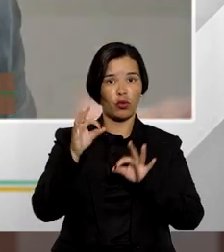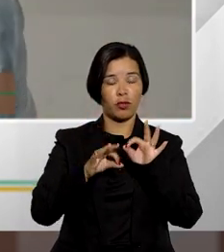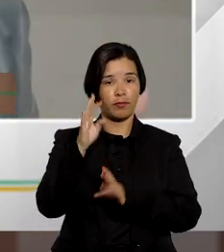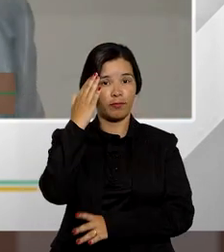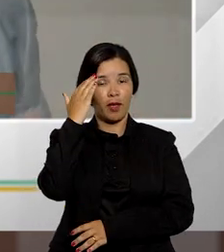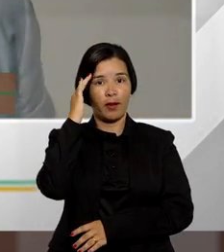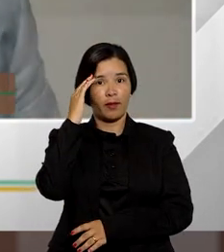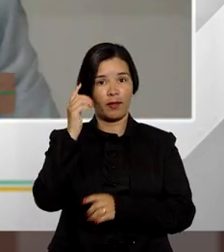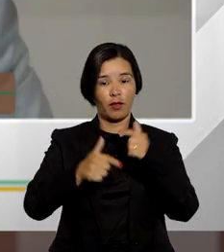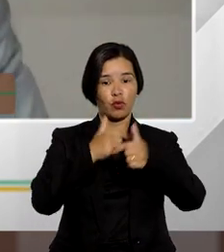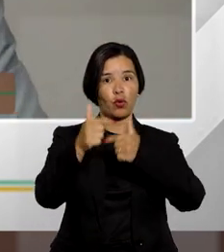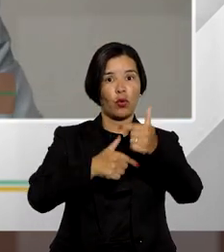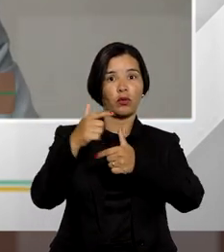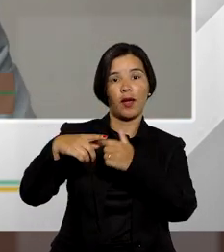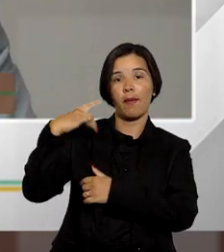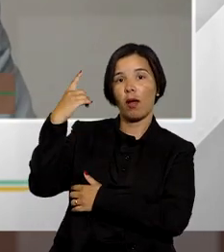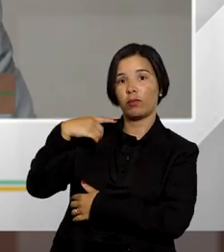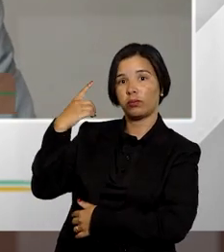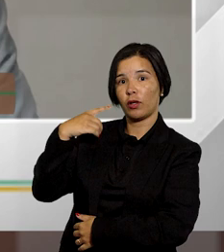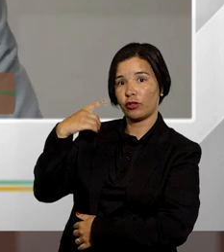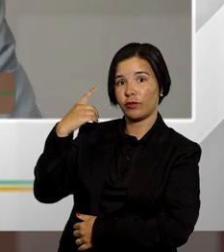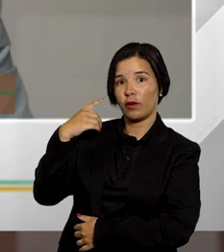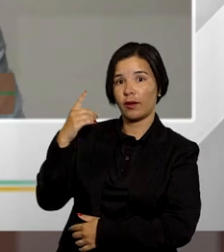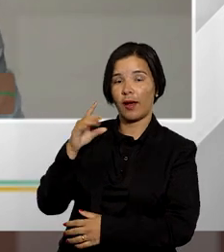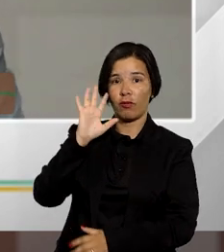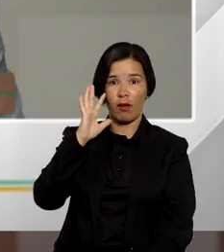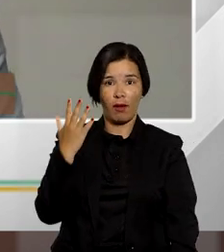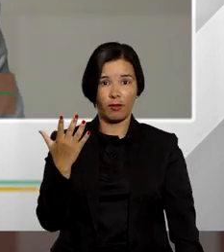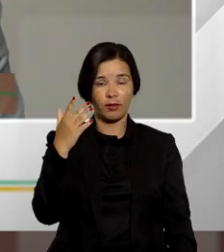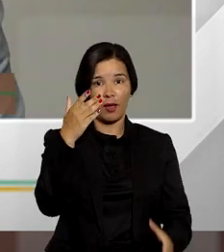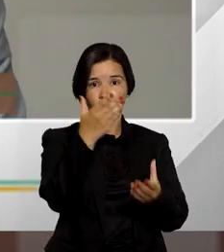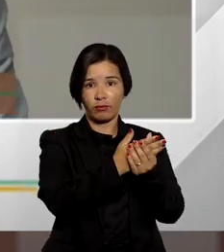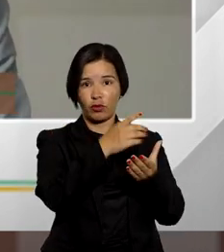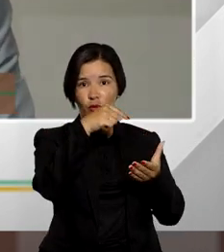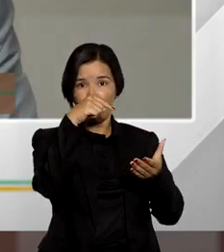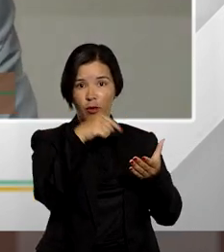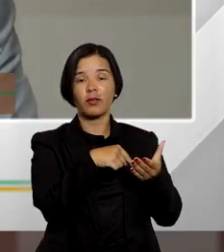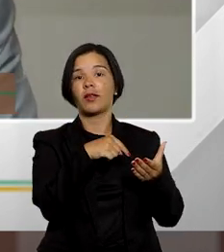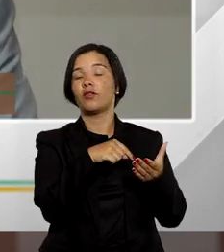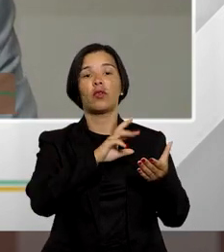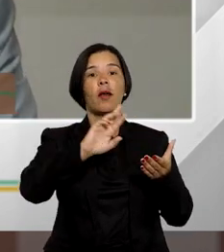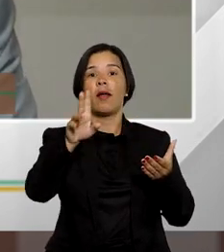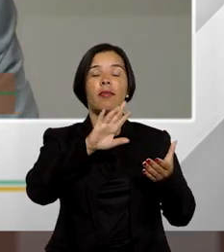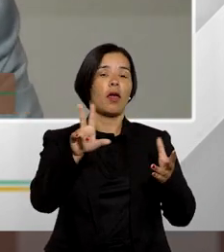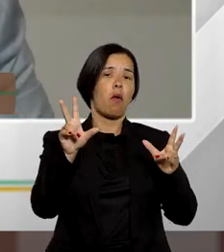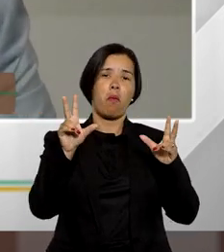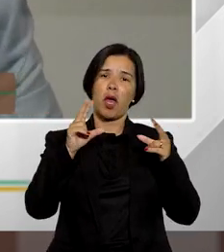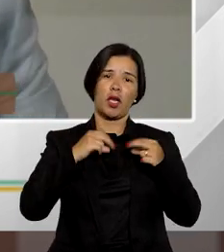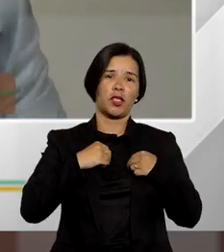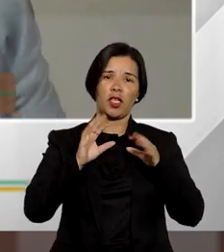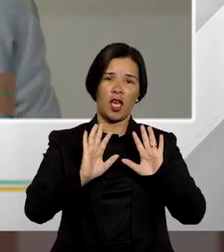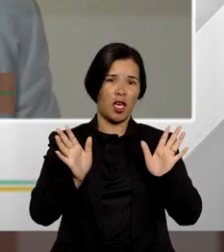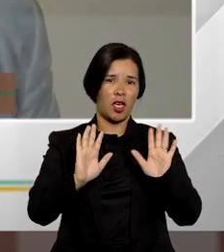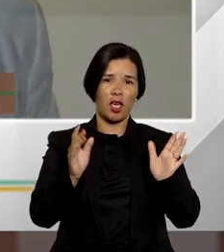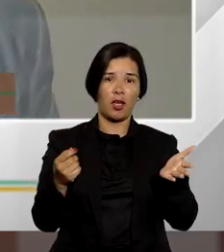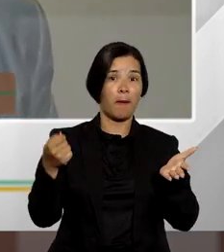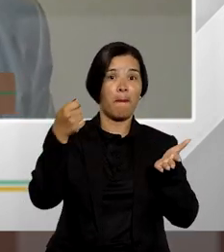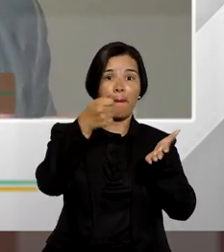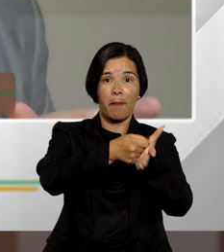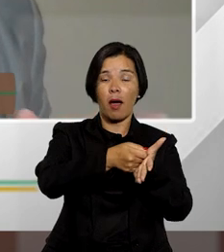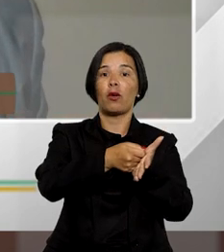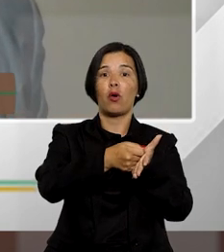entendesse que o trabalho do advogado realizado naquele processo não mereceria ser